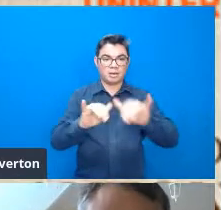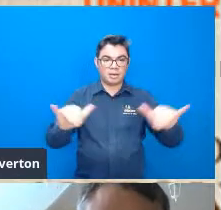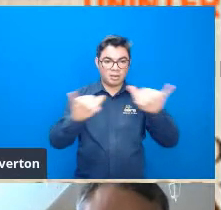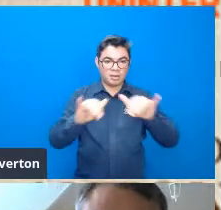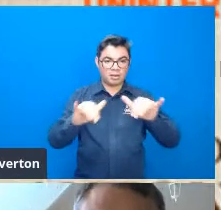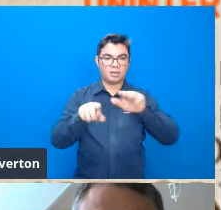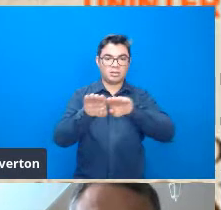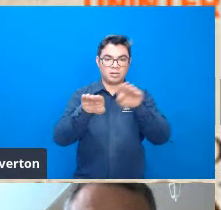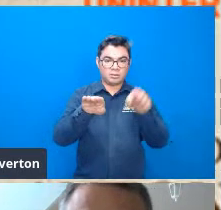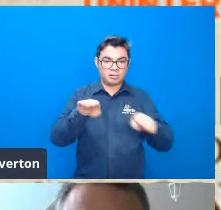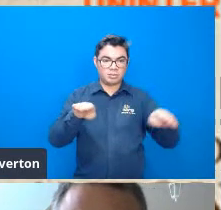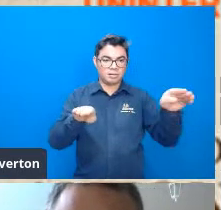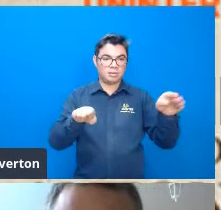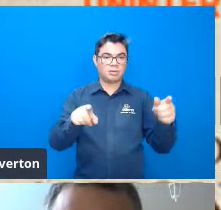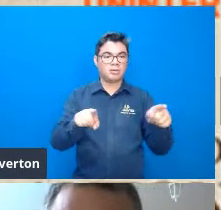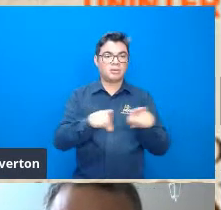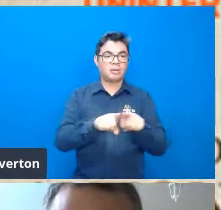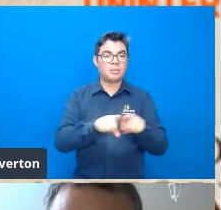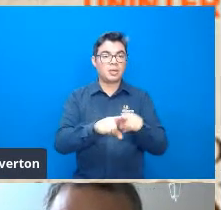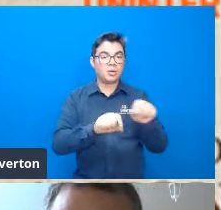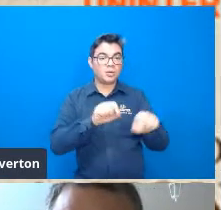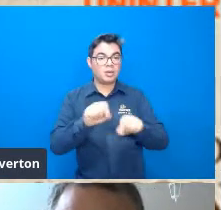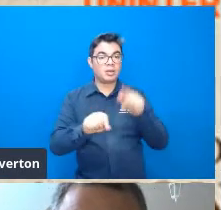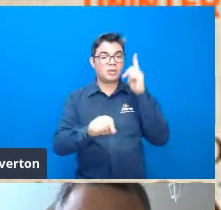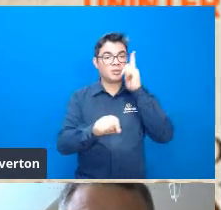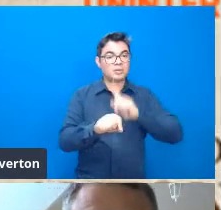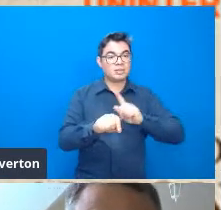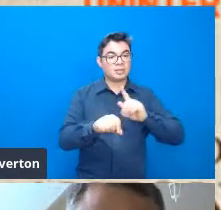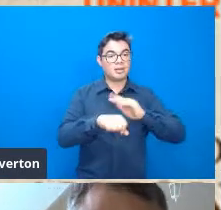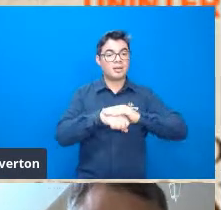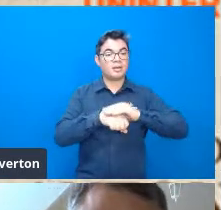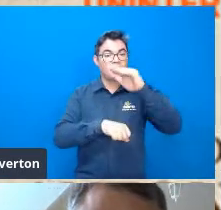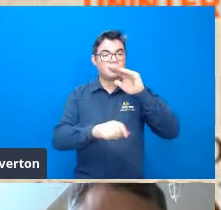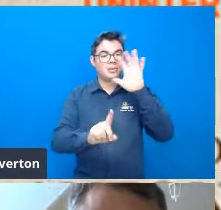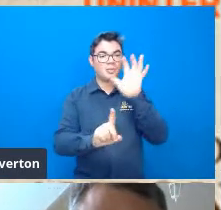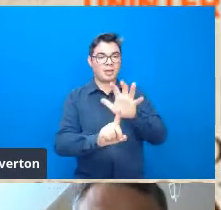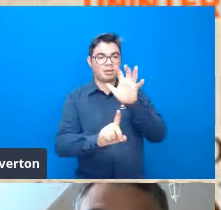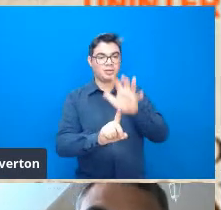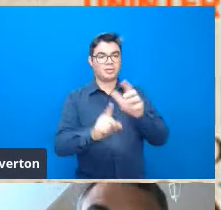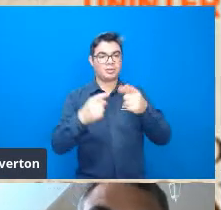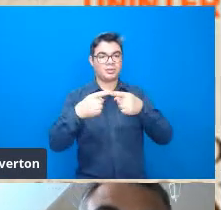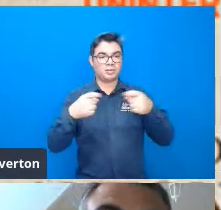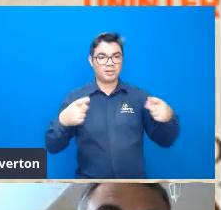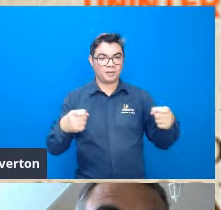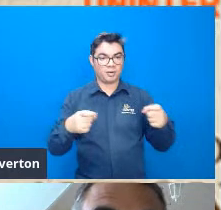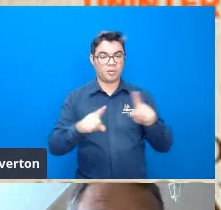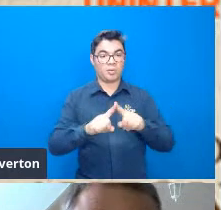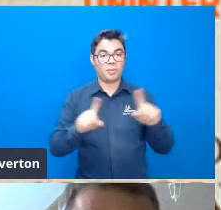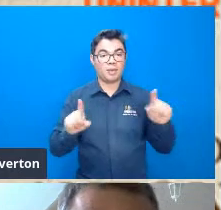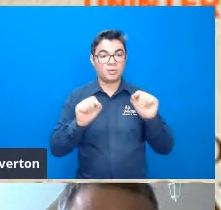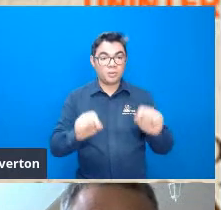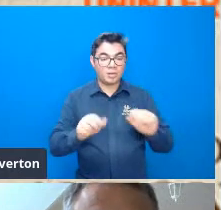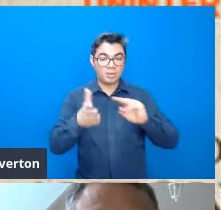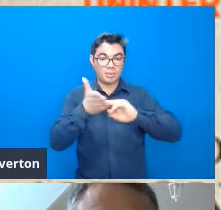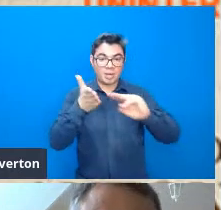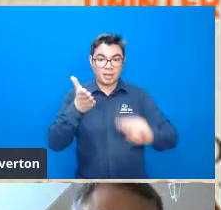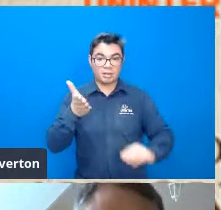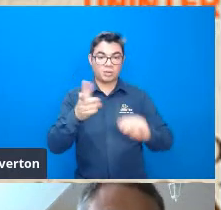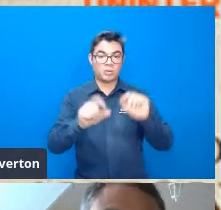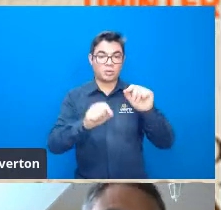geomorfologia que consiga um impacto científico mas o método